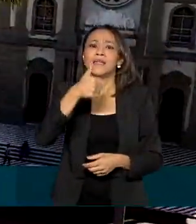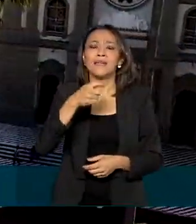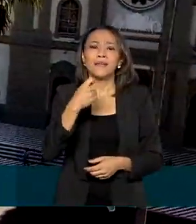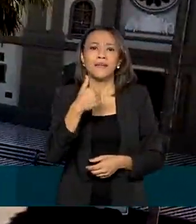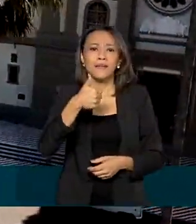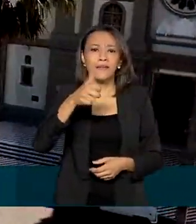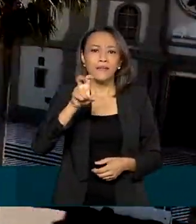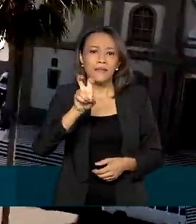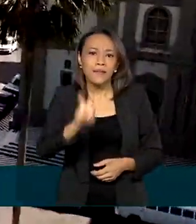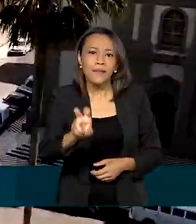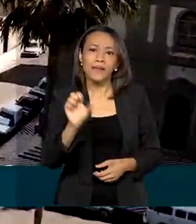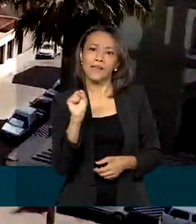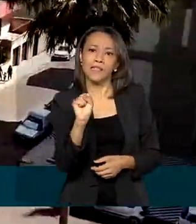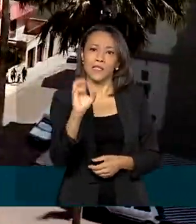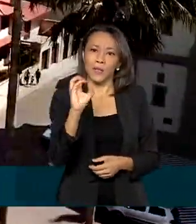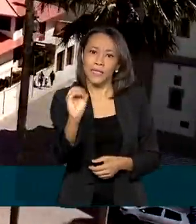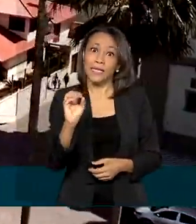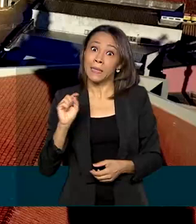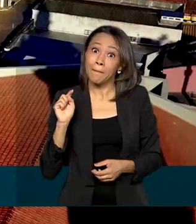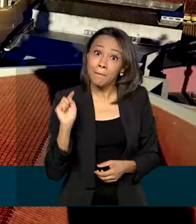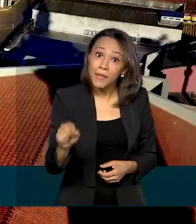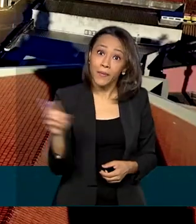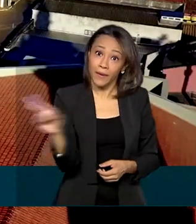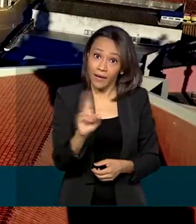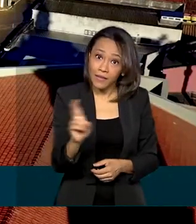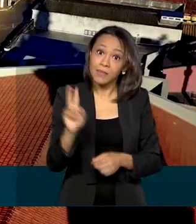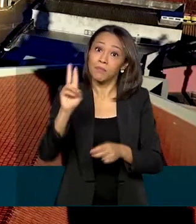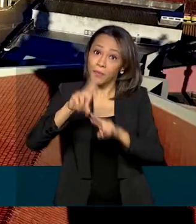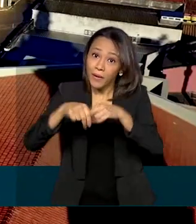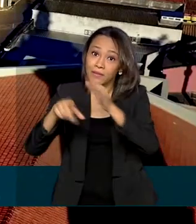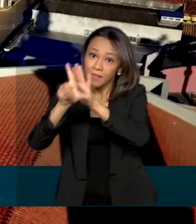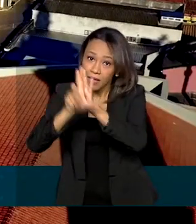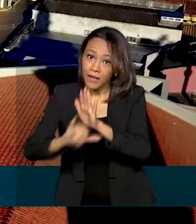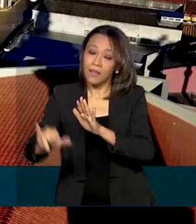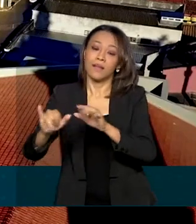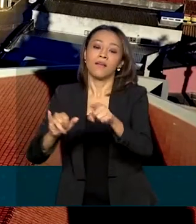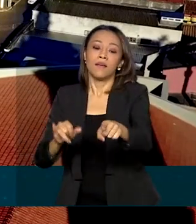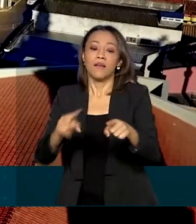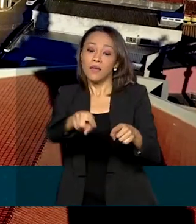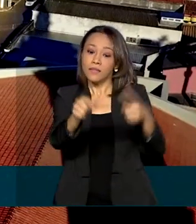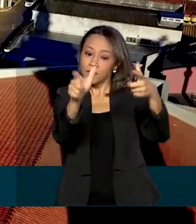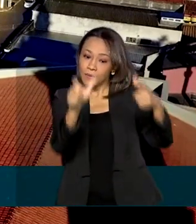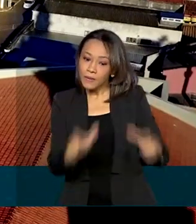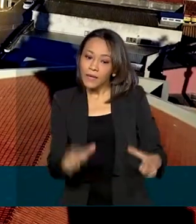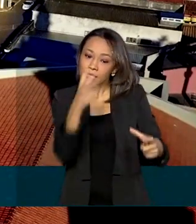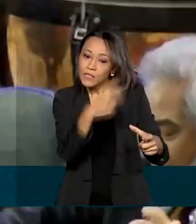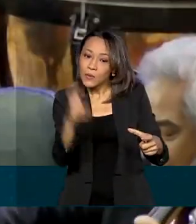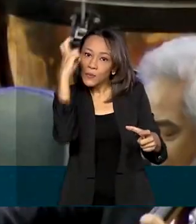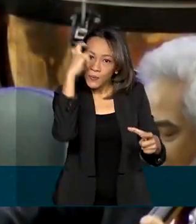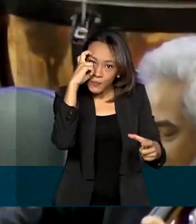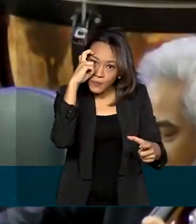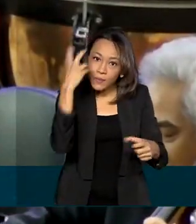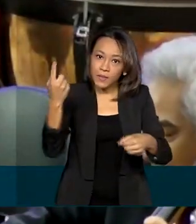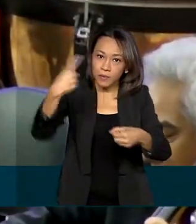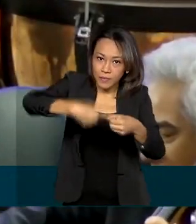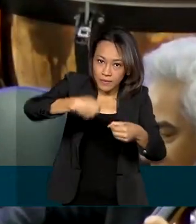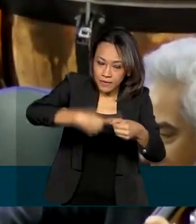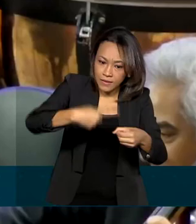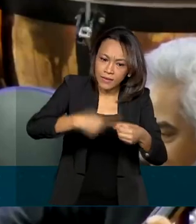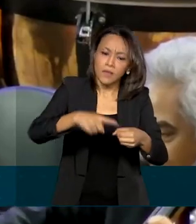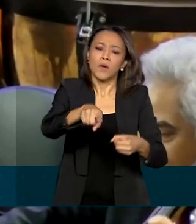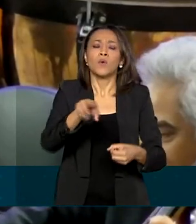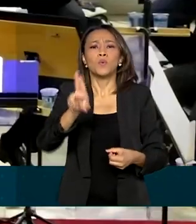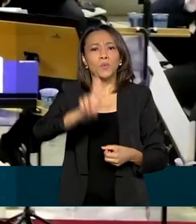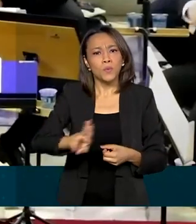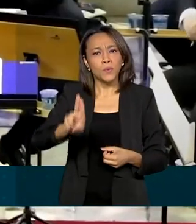mil reais da lei Aldir Blanc. De acordo com a diretora do Núcleo de Cultura do município, o dinheiro já está